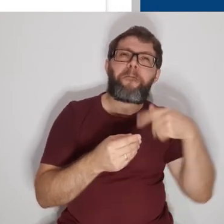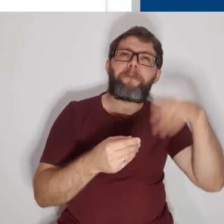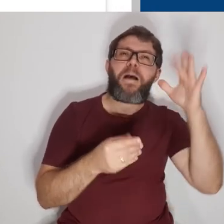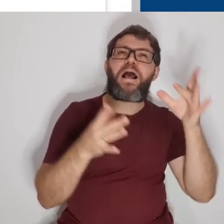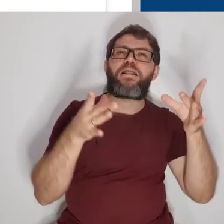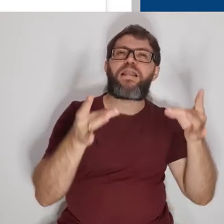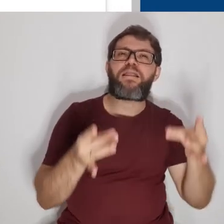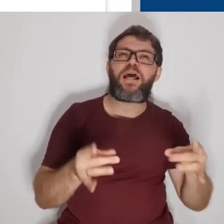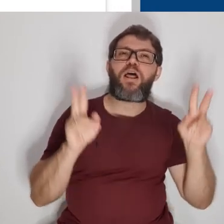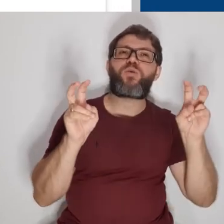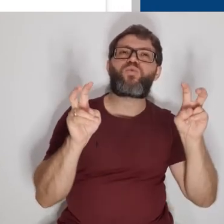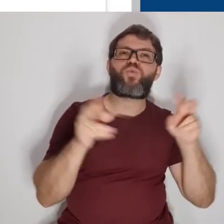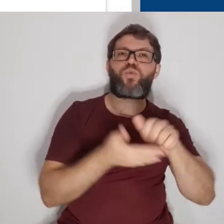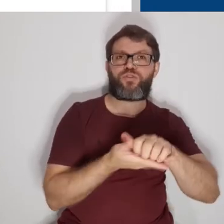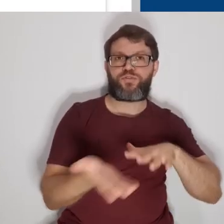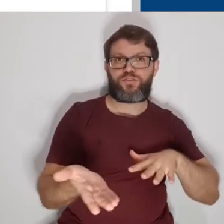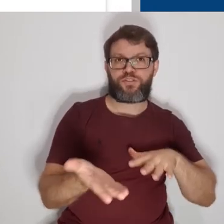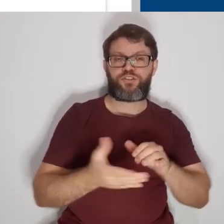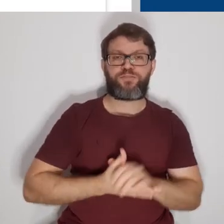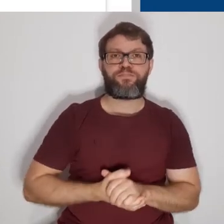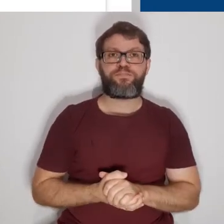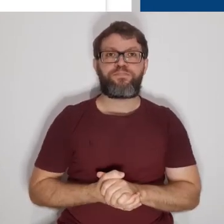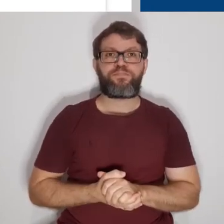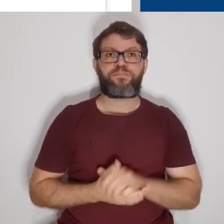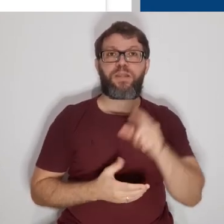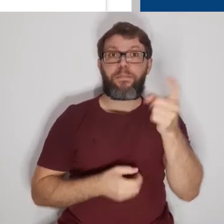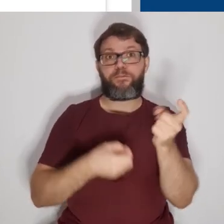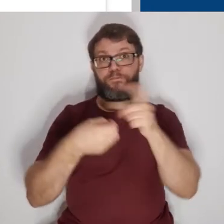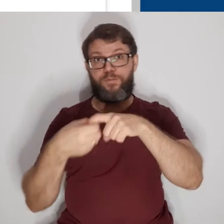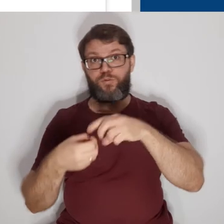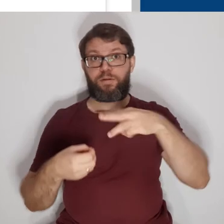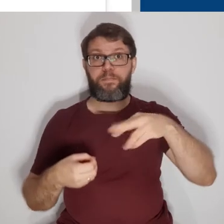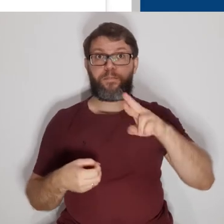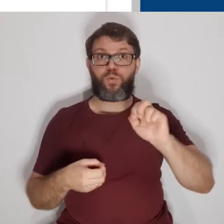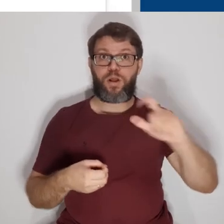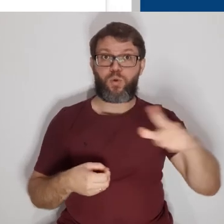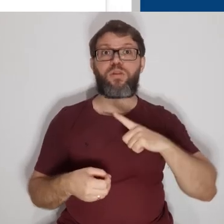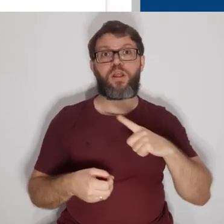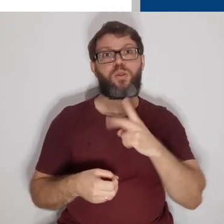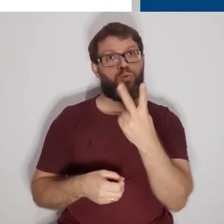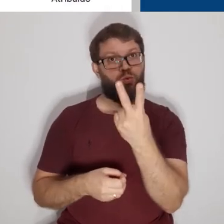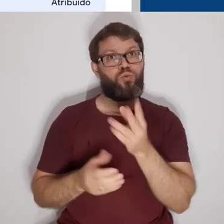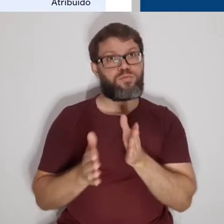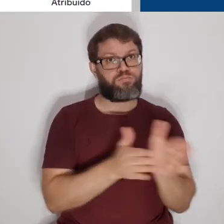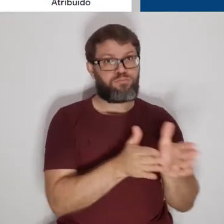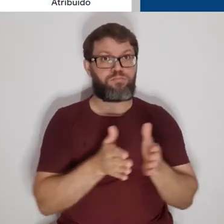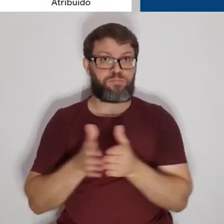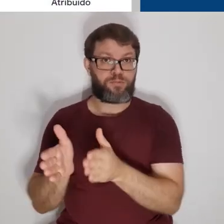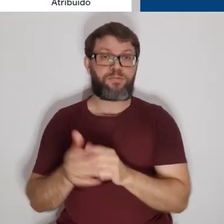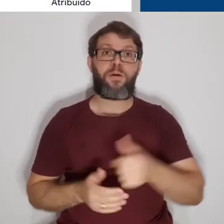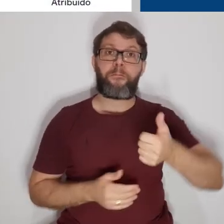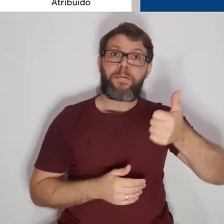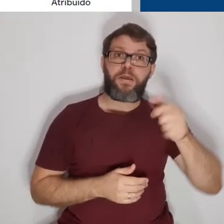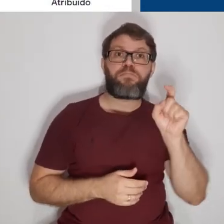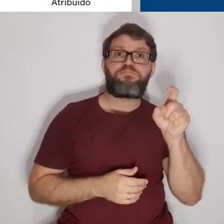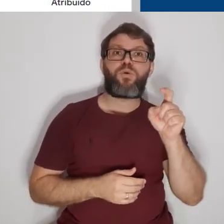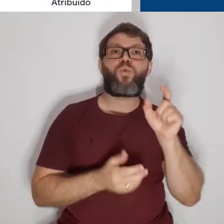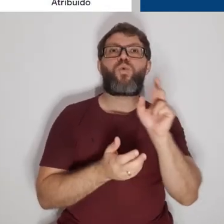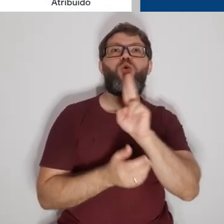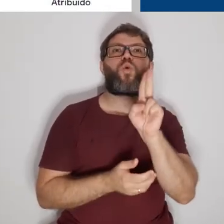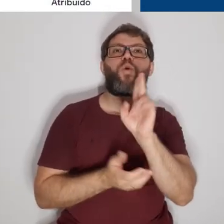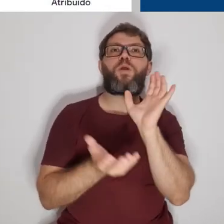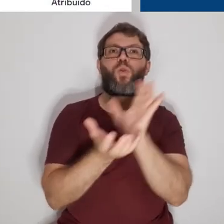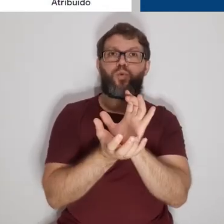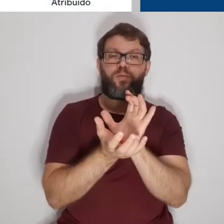tela e que mostra com mais detalhes o assunto atividades. Para retornar ao mural, existem dois meios. O primeiro é